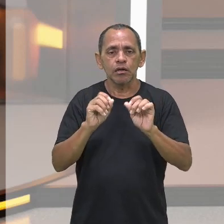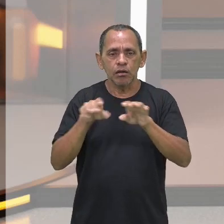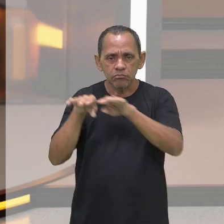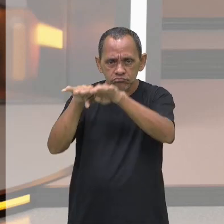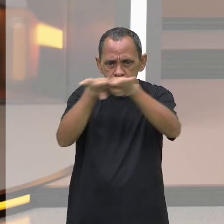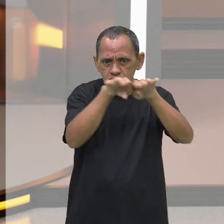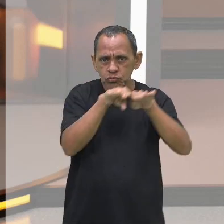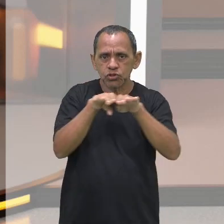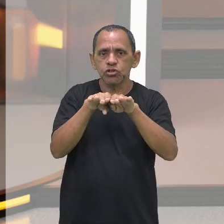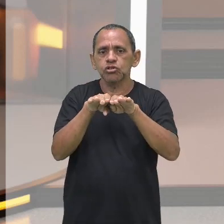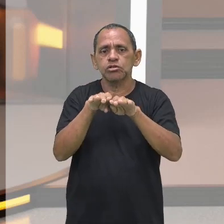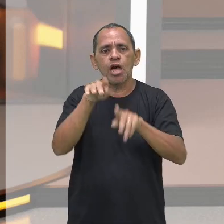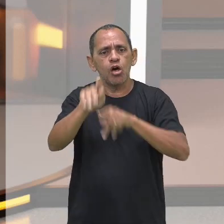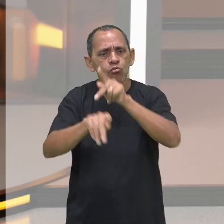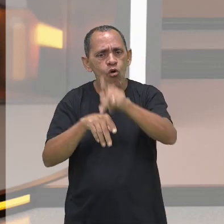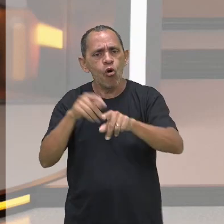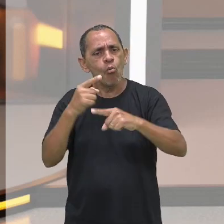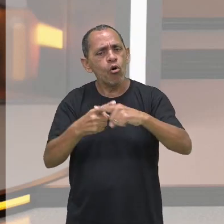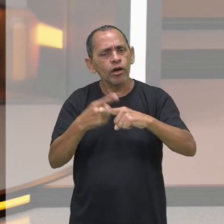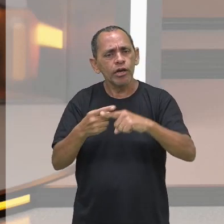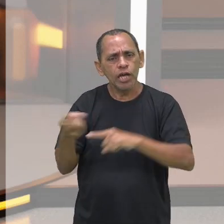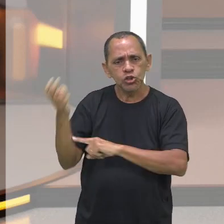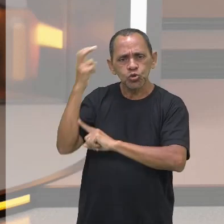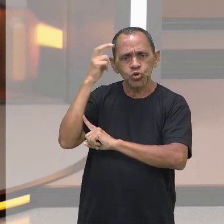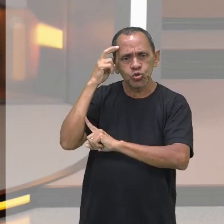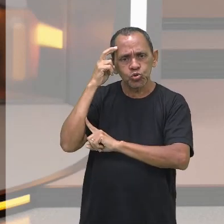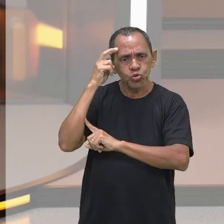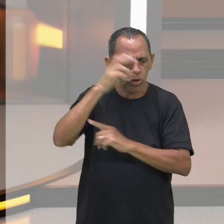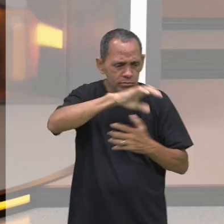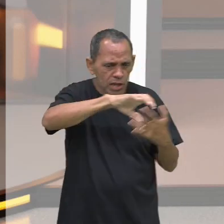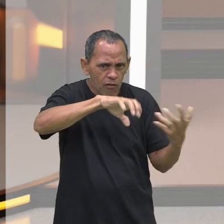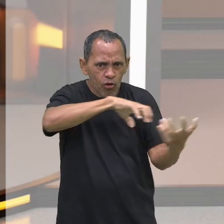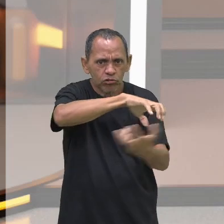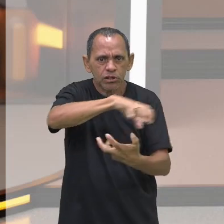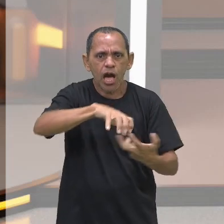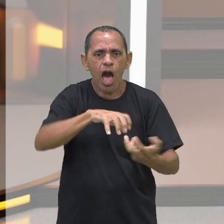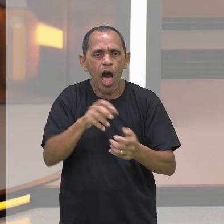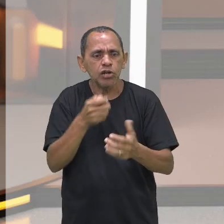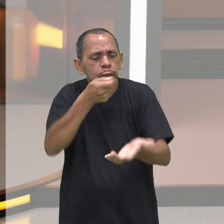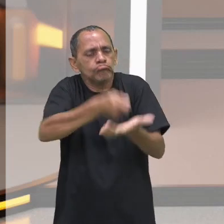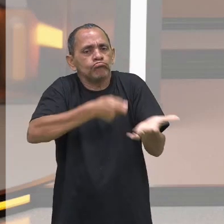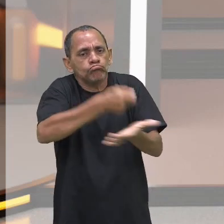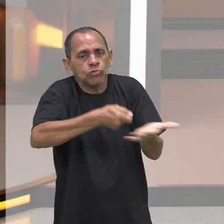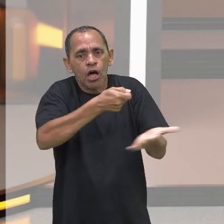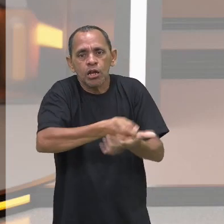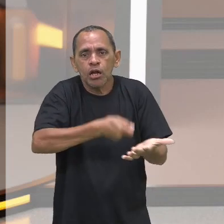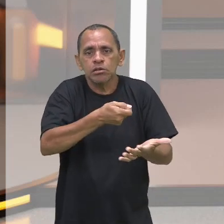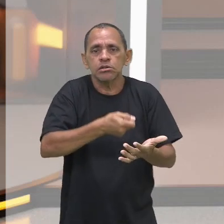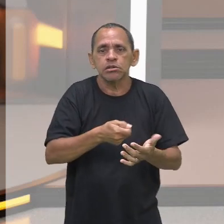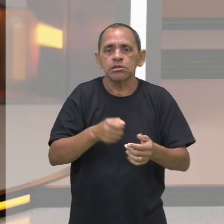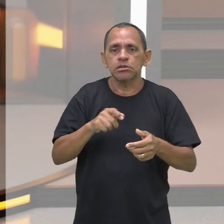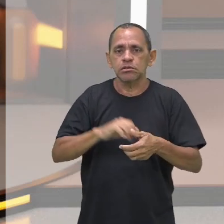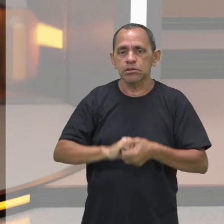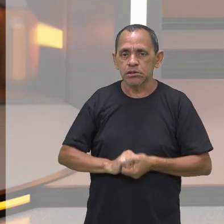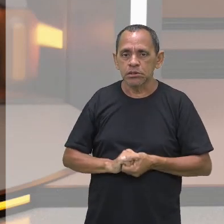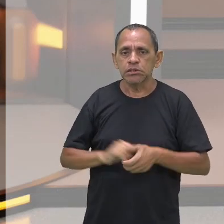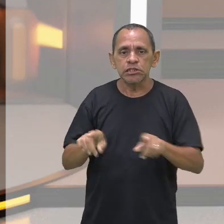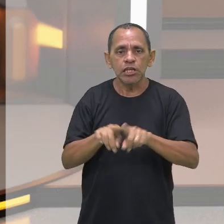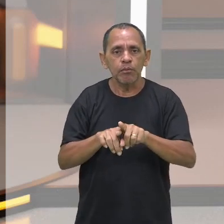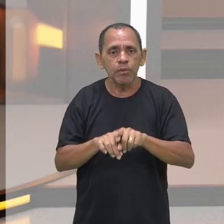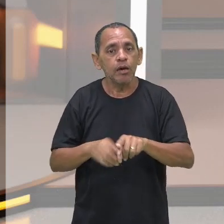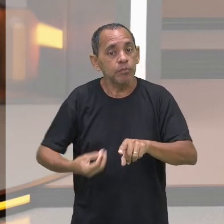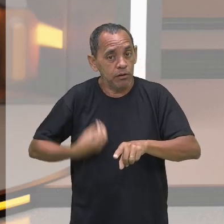deu certo. Porque as culturas se rebelaram e lutaram para se manter. A globalização não